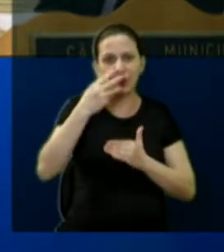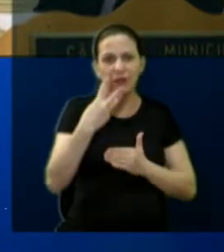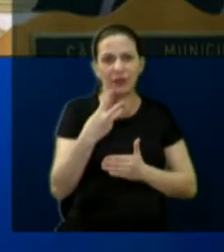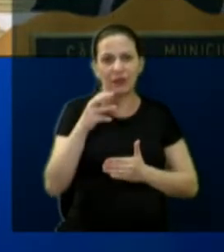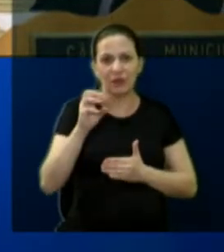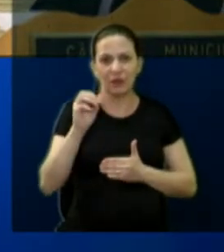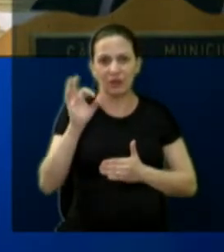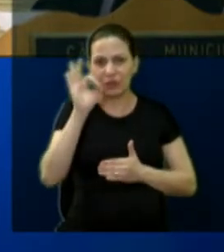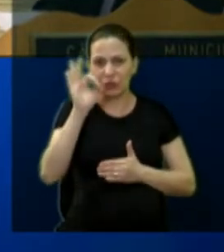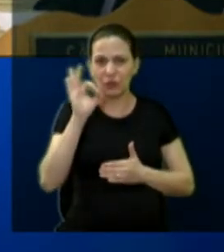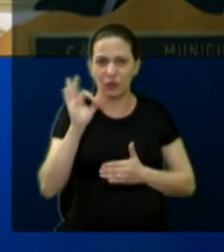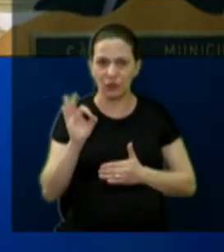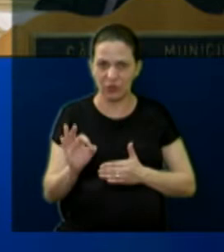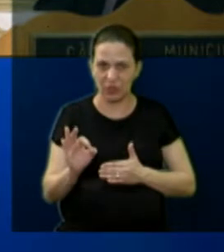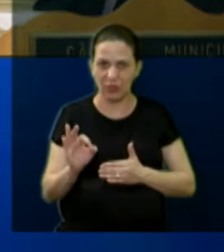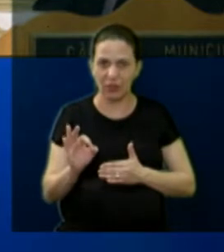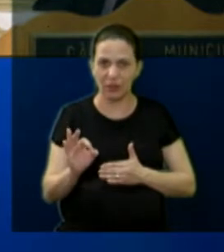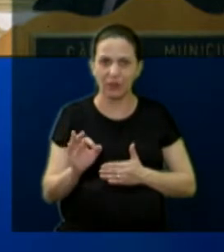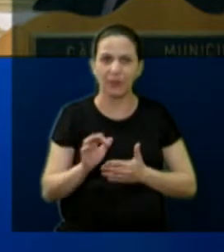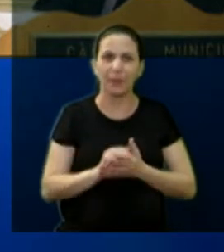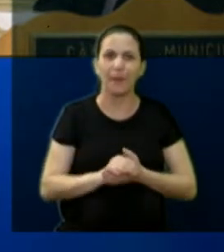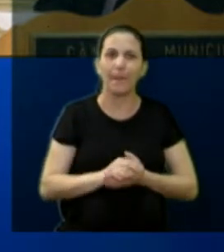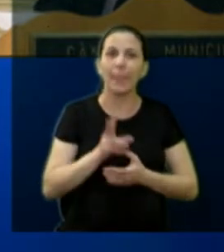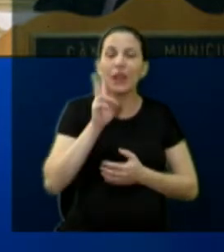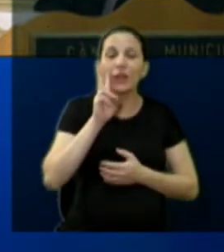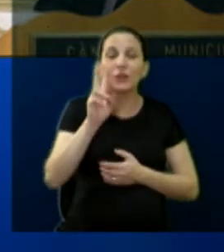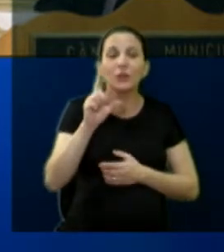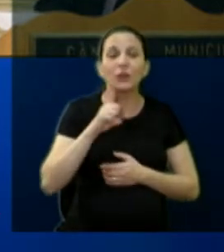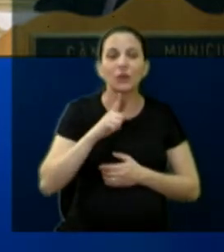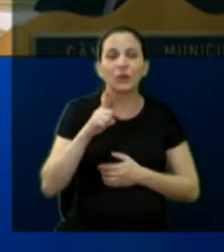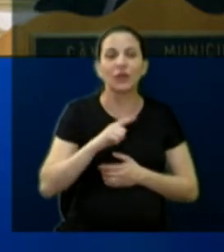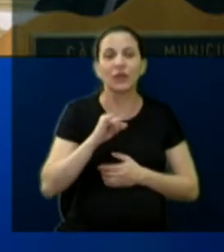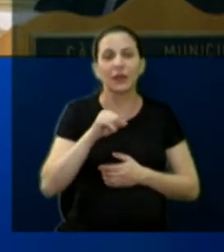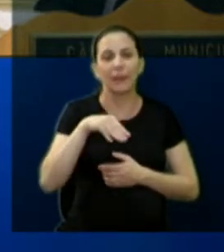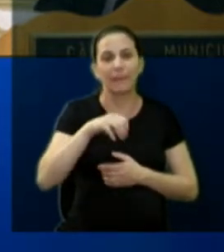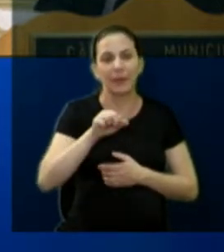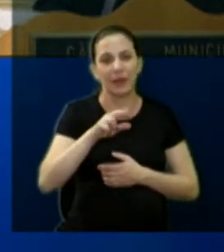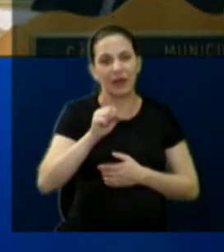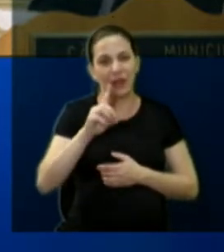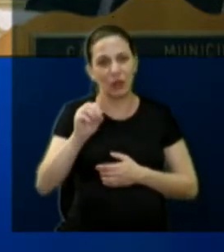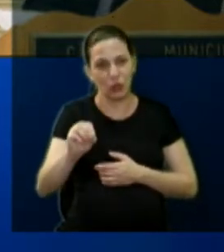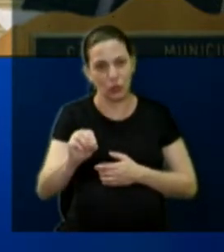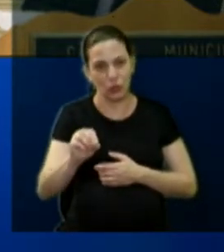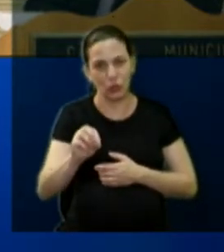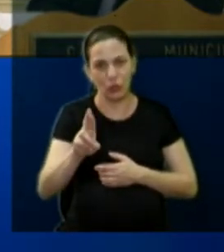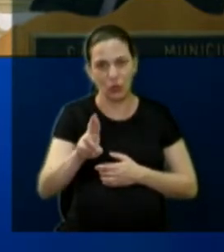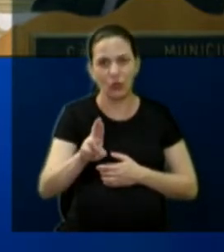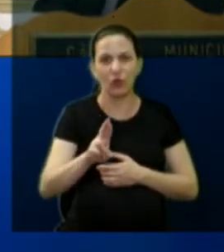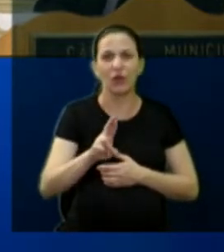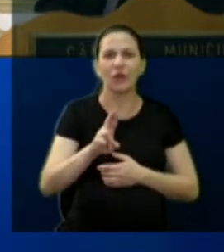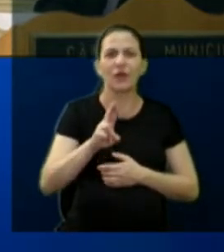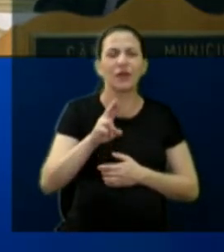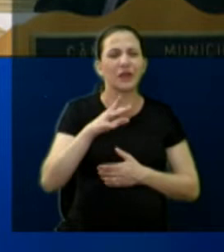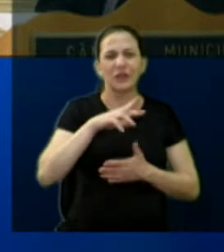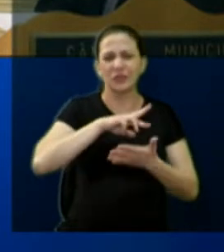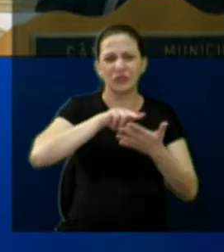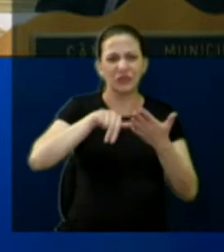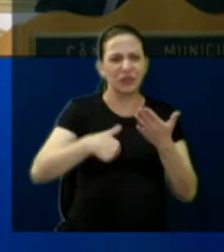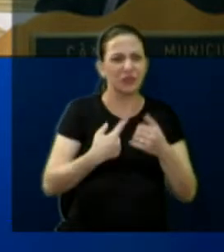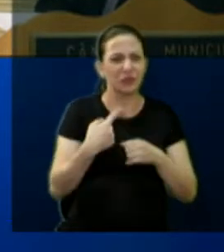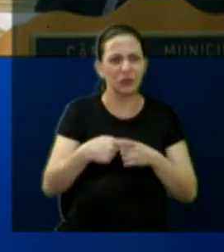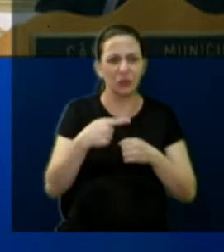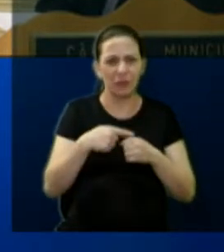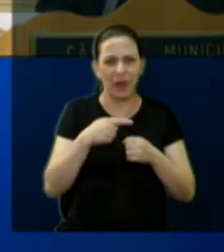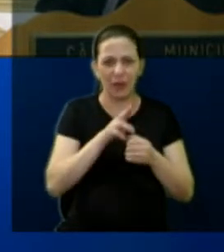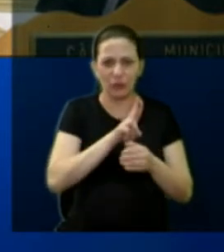venal acima de 600%. Vocês podem ver lá, Jardim Imperador, Universal, Chacra Velosa, Arco-Íris, Parque Tropical,